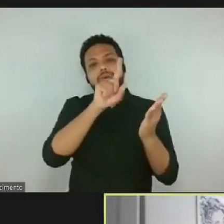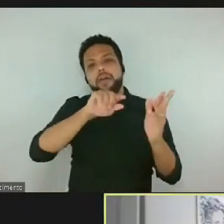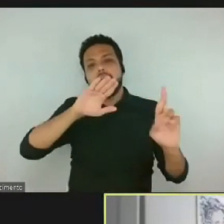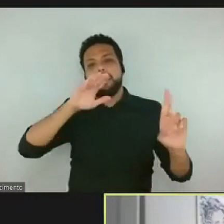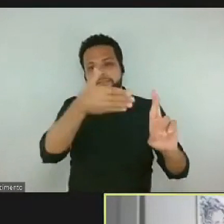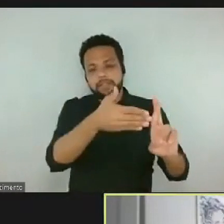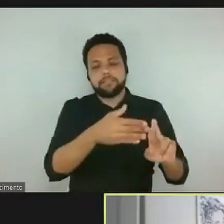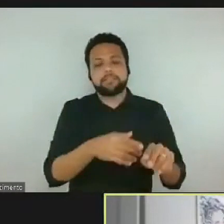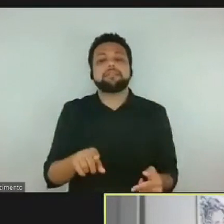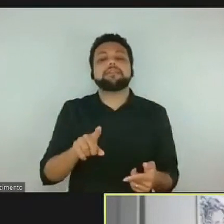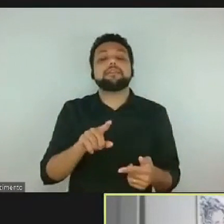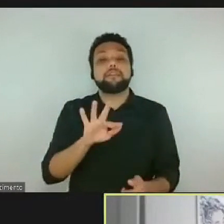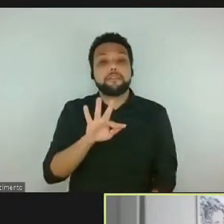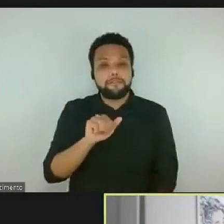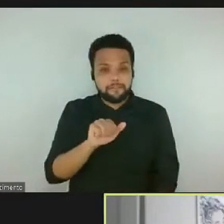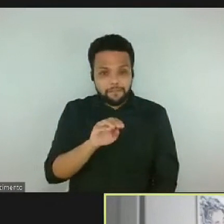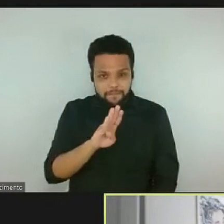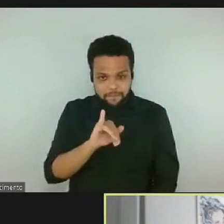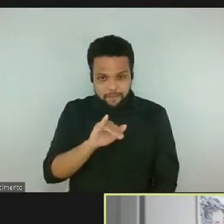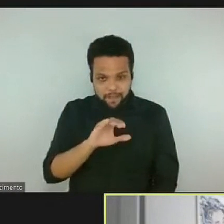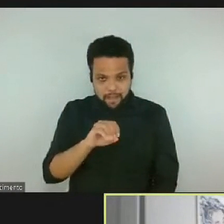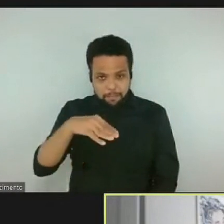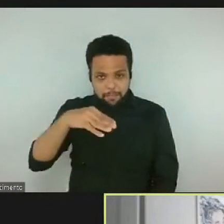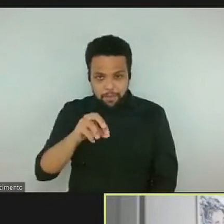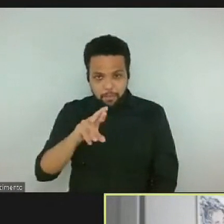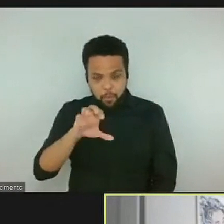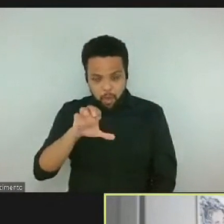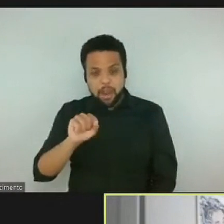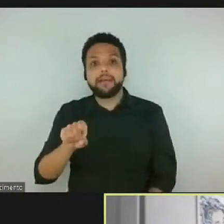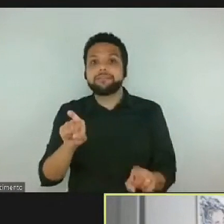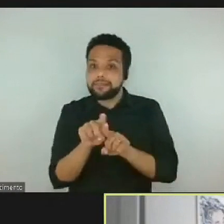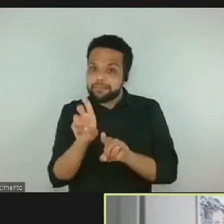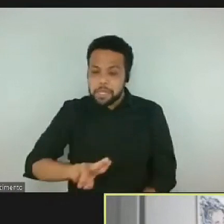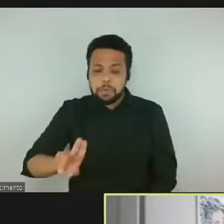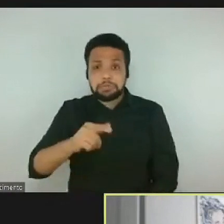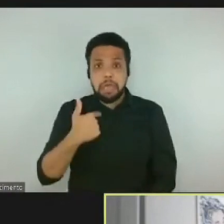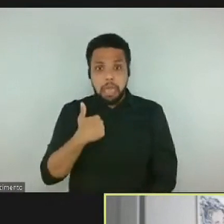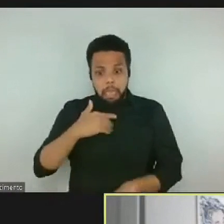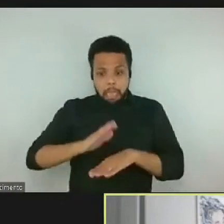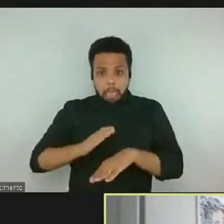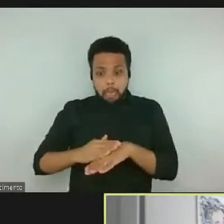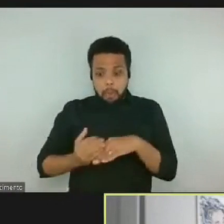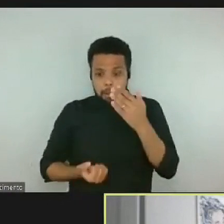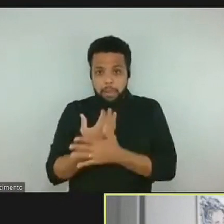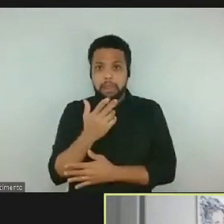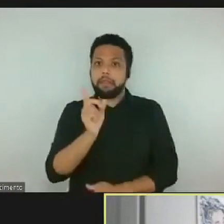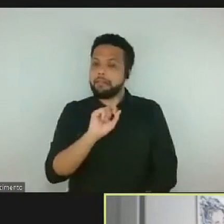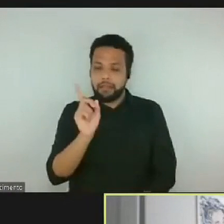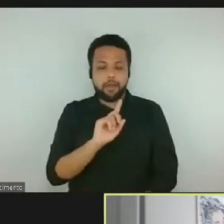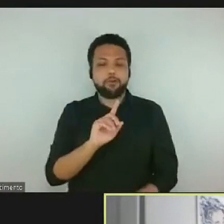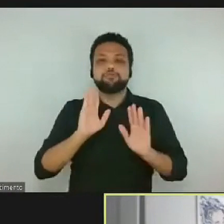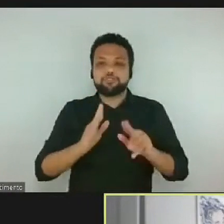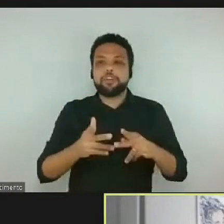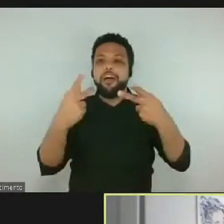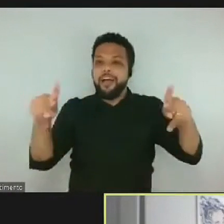Moraes também, então, não fui eu que inventei isso, isso já está presente no trabalho deles.